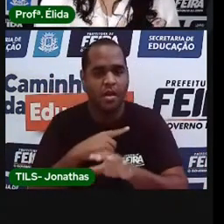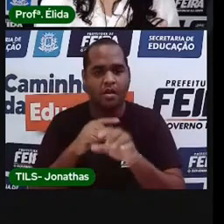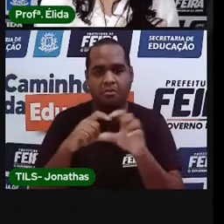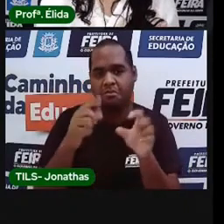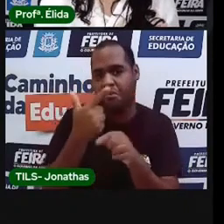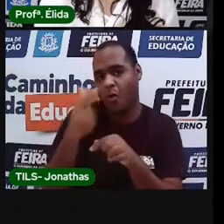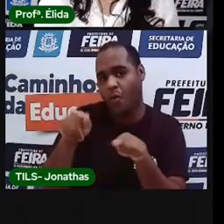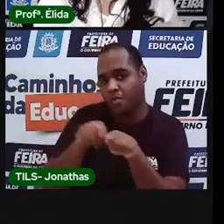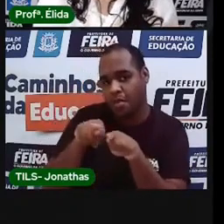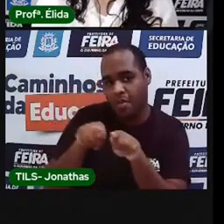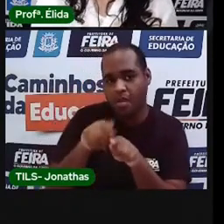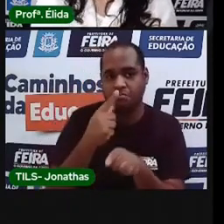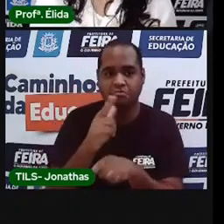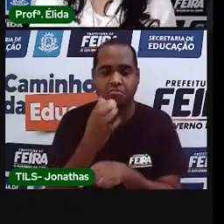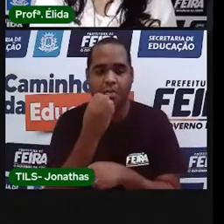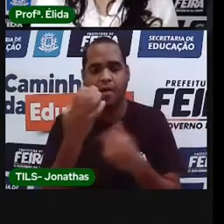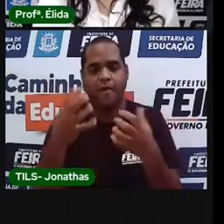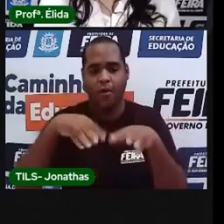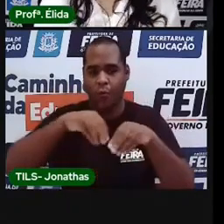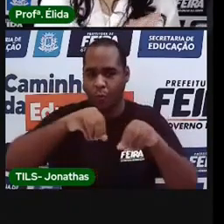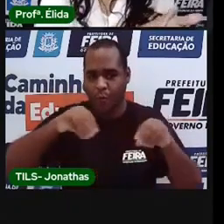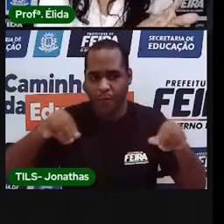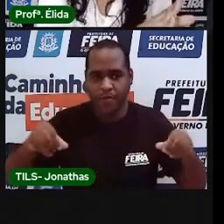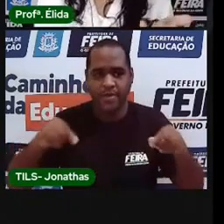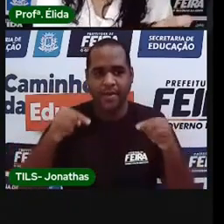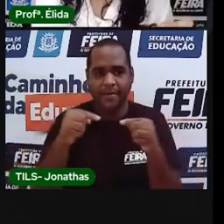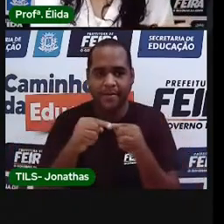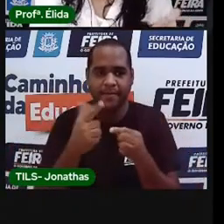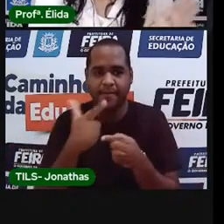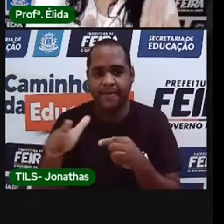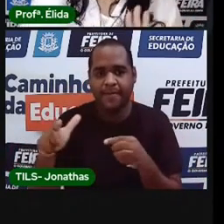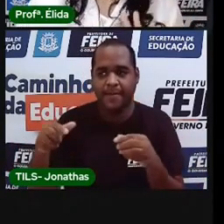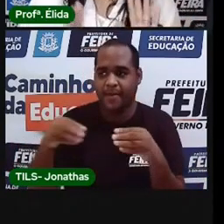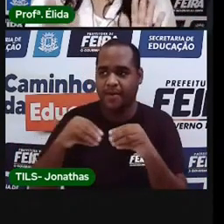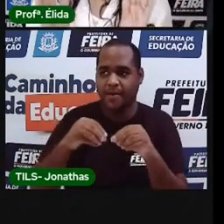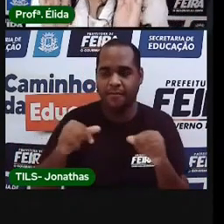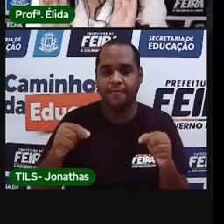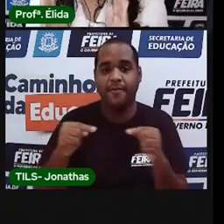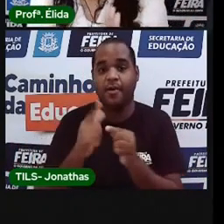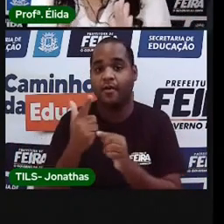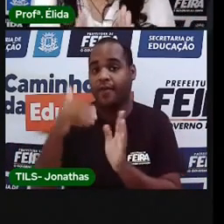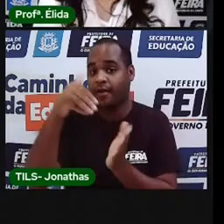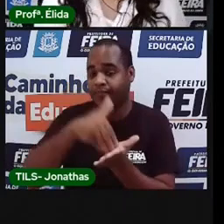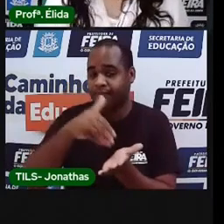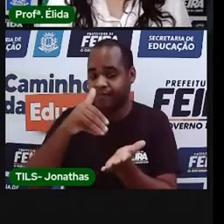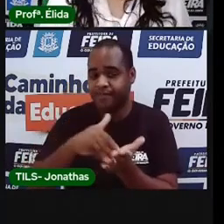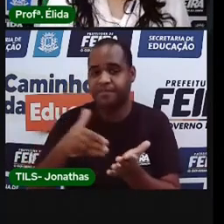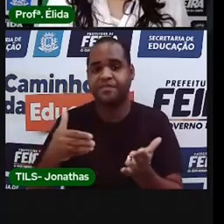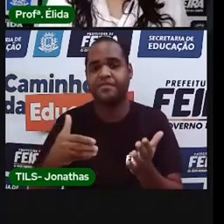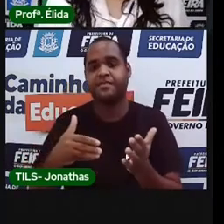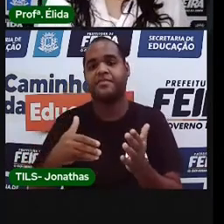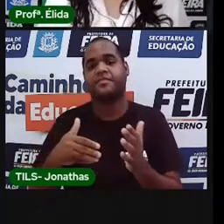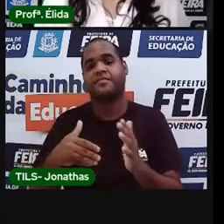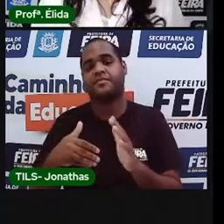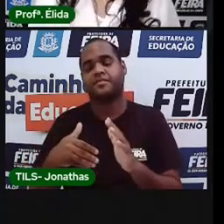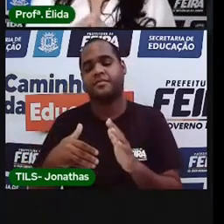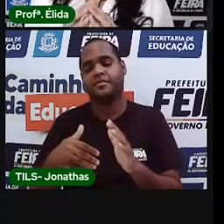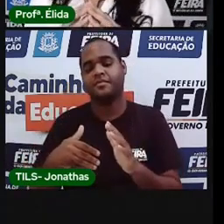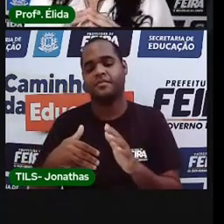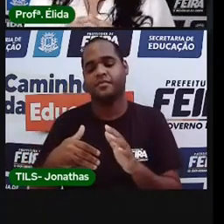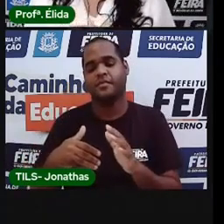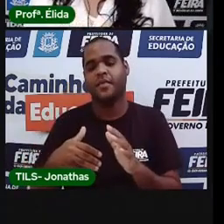também. Do cuscuz. A massa do focão. Tem receitas no fundo. Então, tudo que for texto,